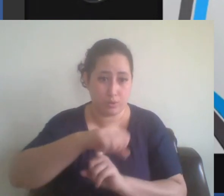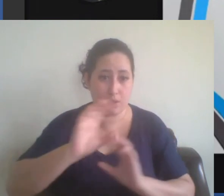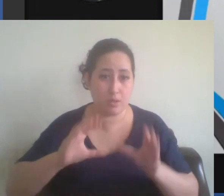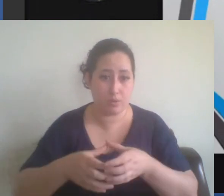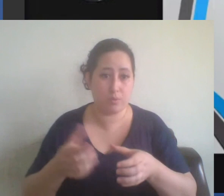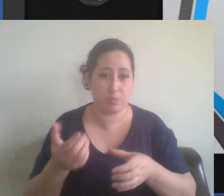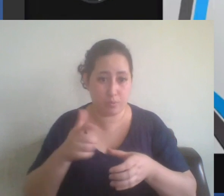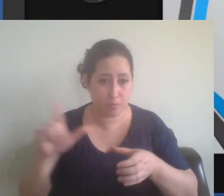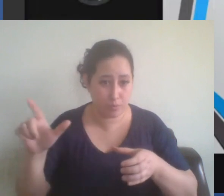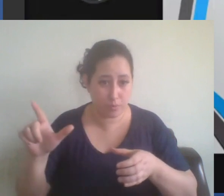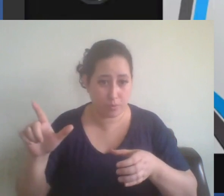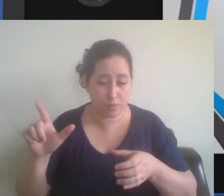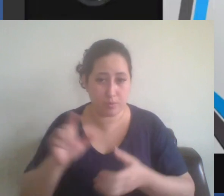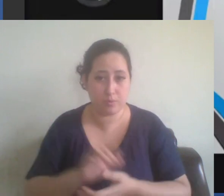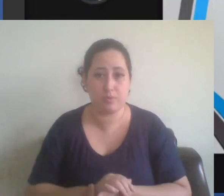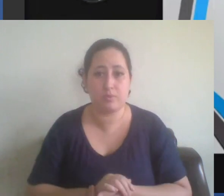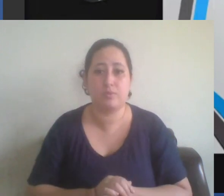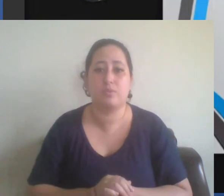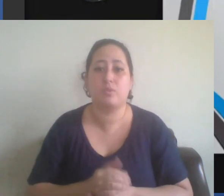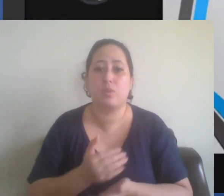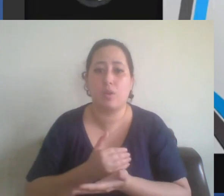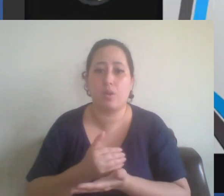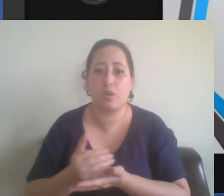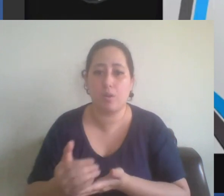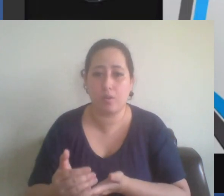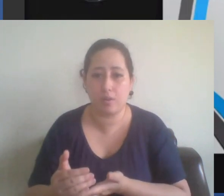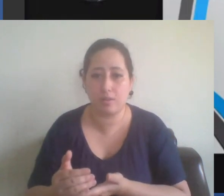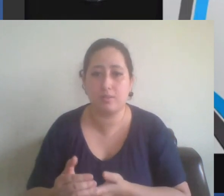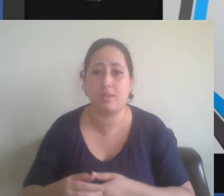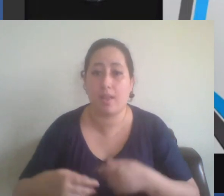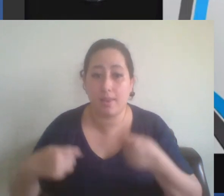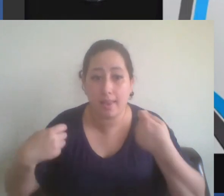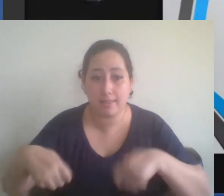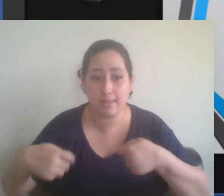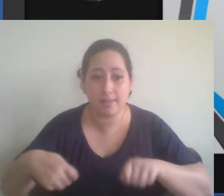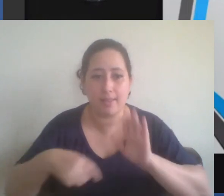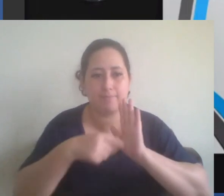então as suas próprias demandas.